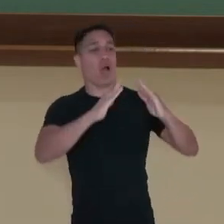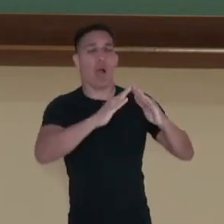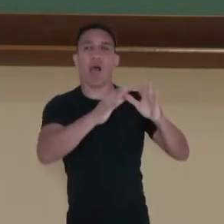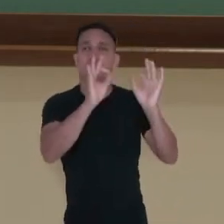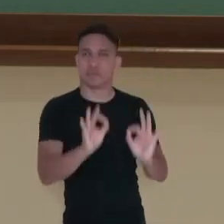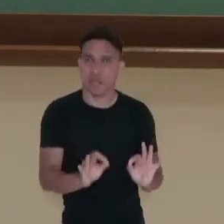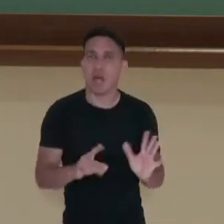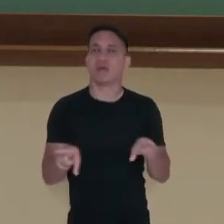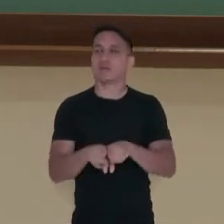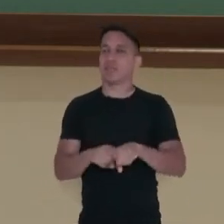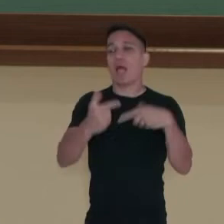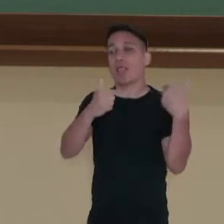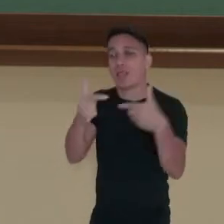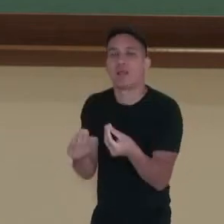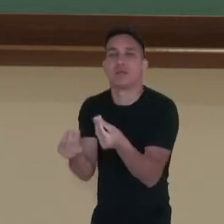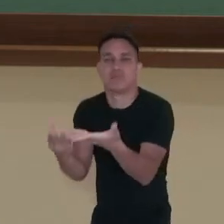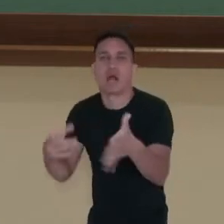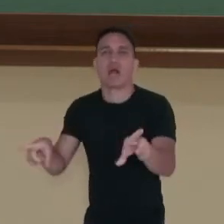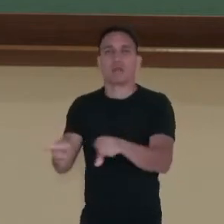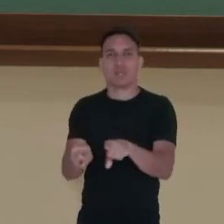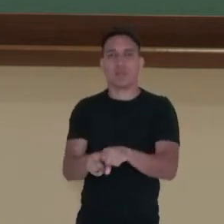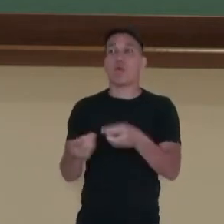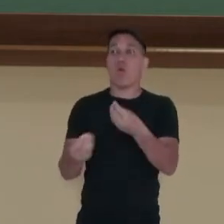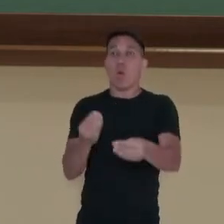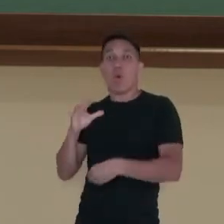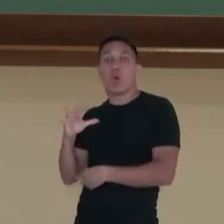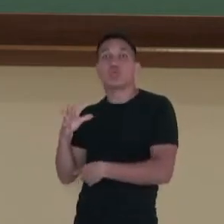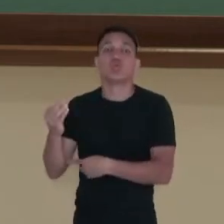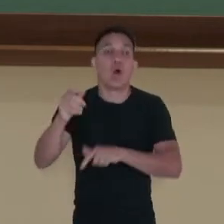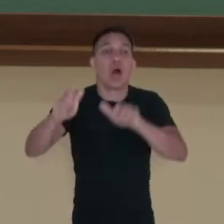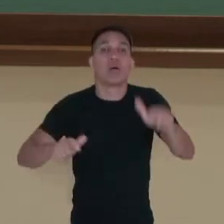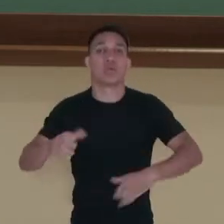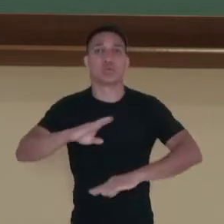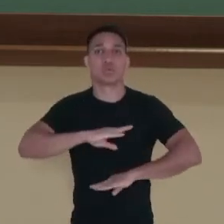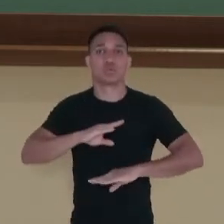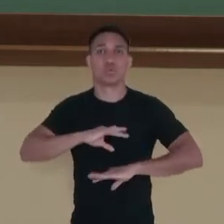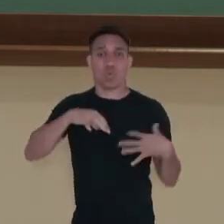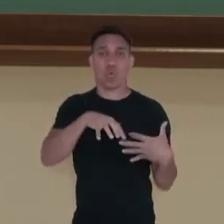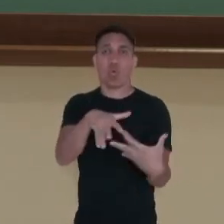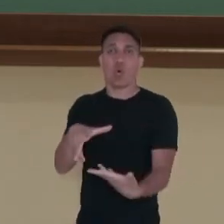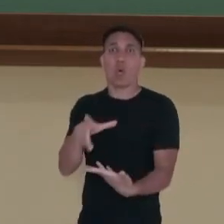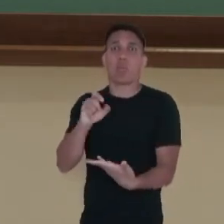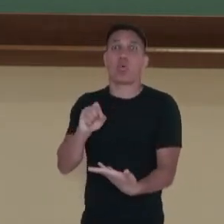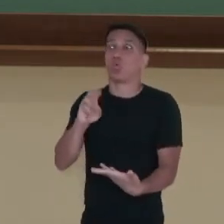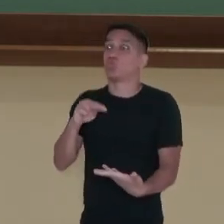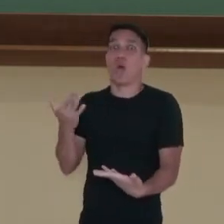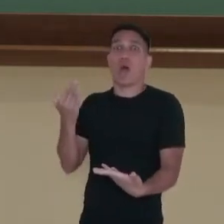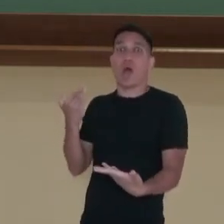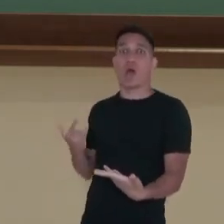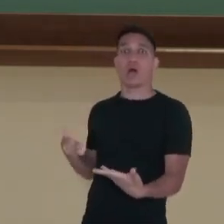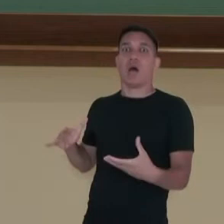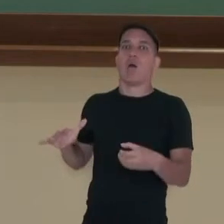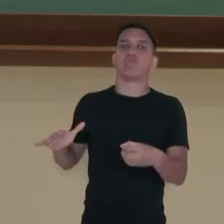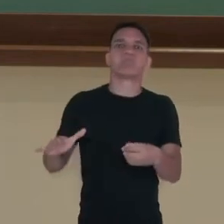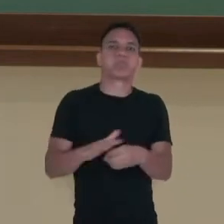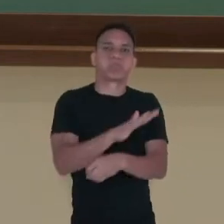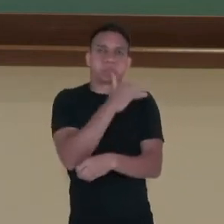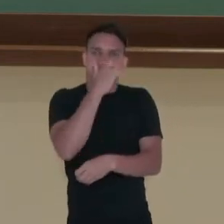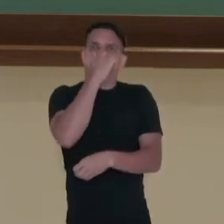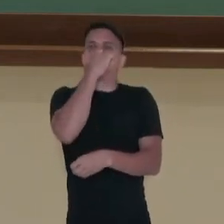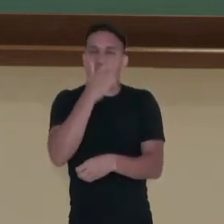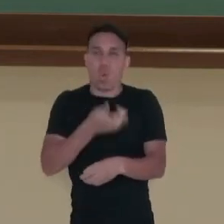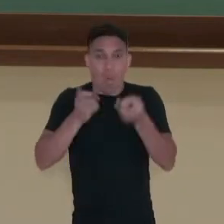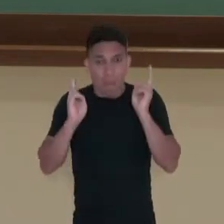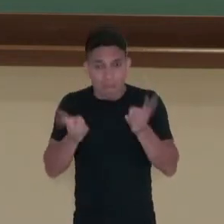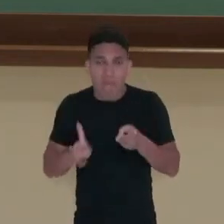prover a situação de todas essas pessoas no mundo, um mundo que nunca esteve tão populoso, com o uso dos mesmos